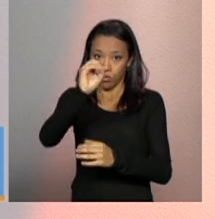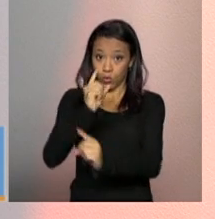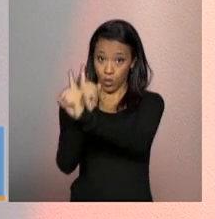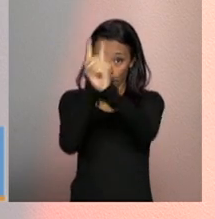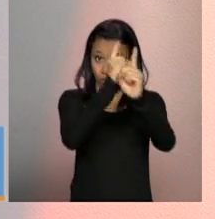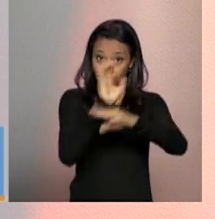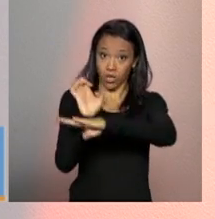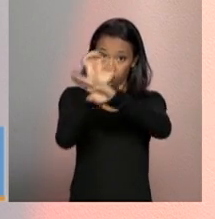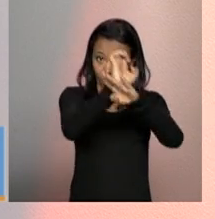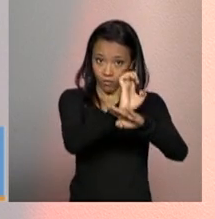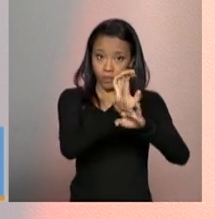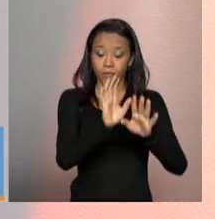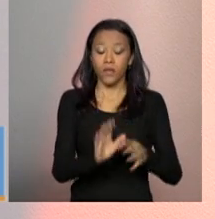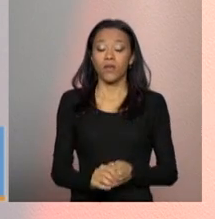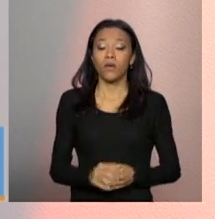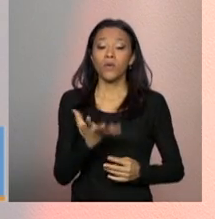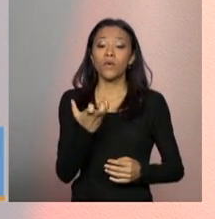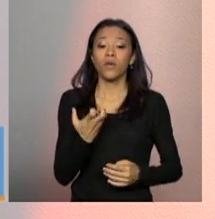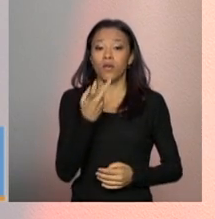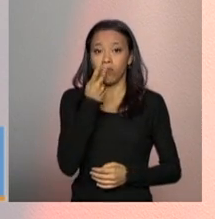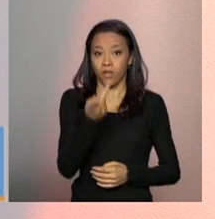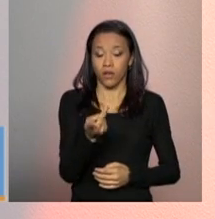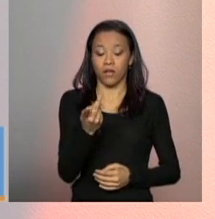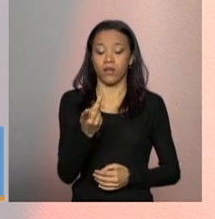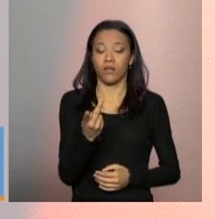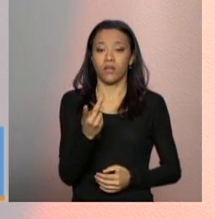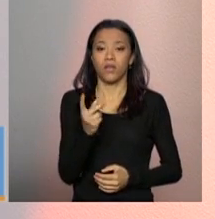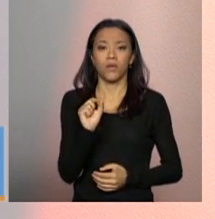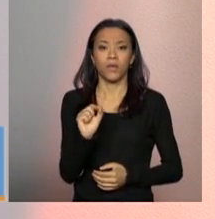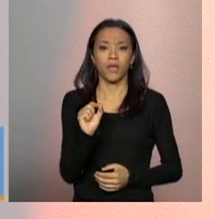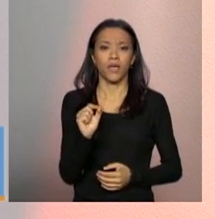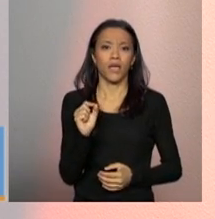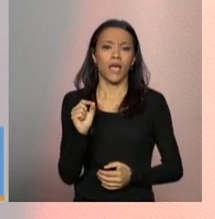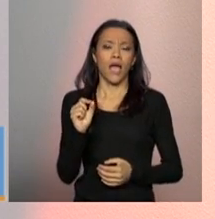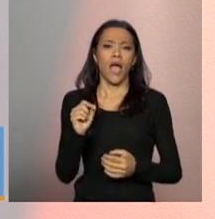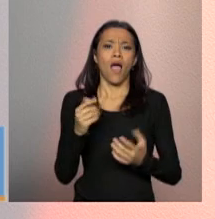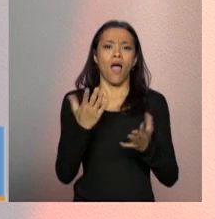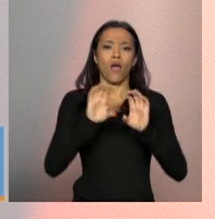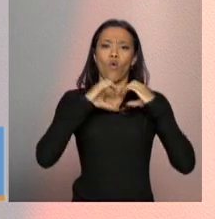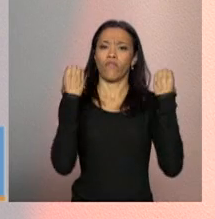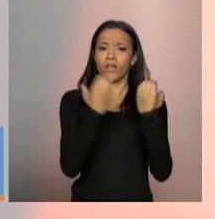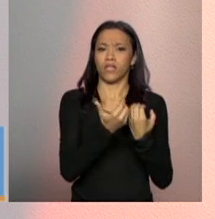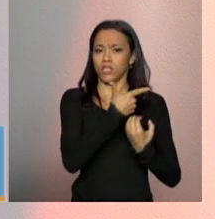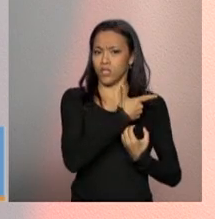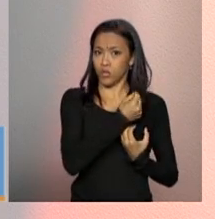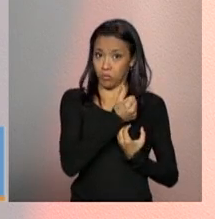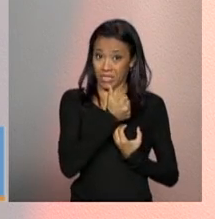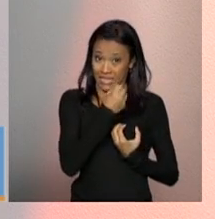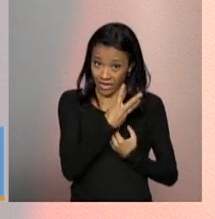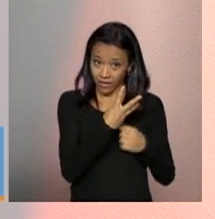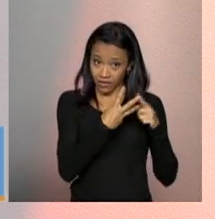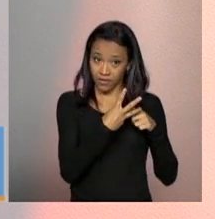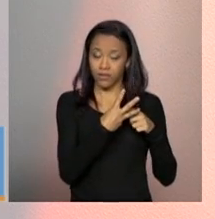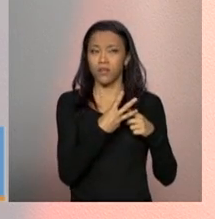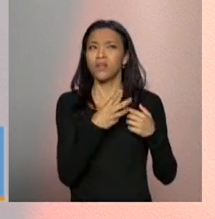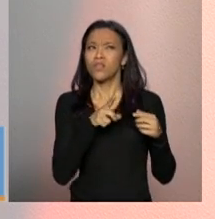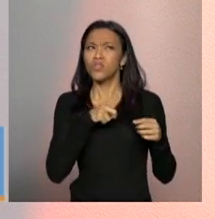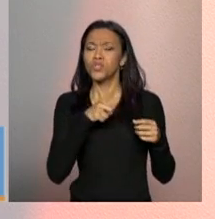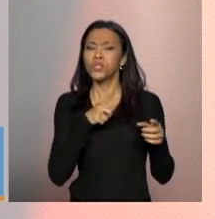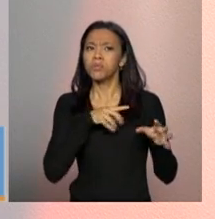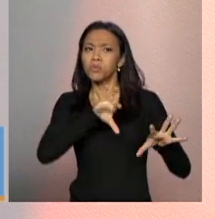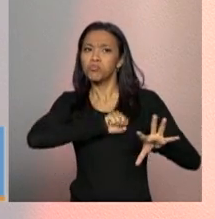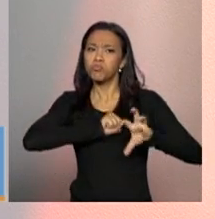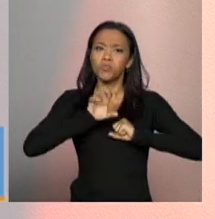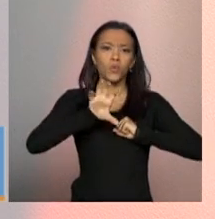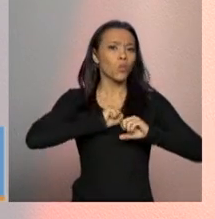Mas, assim, o que eu quero acrescentar é que, até a conferência de 2013, nós tínhamos uma cultura, nessa dinâmica de conferências,